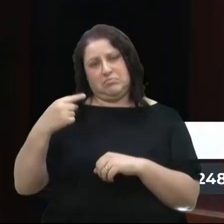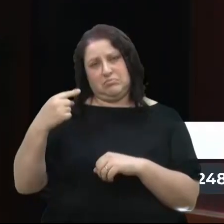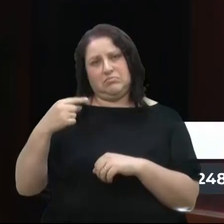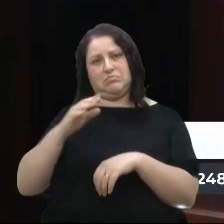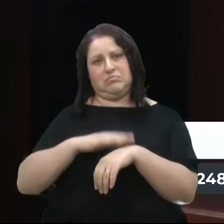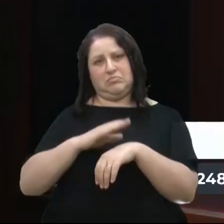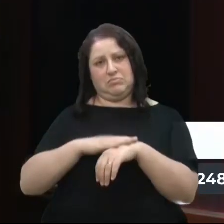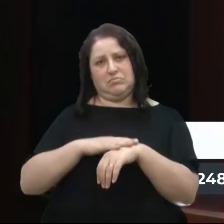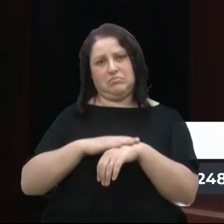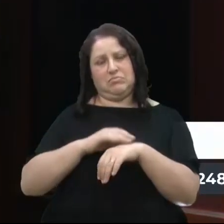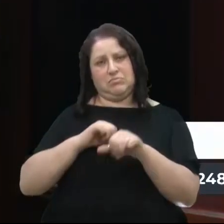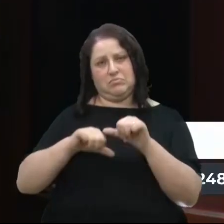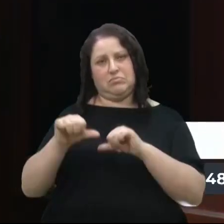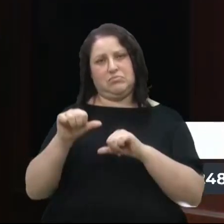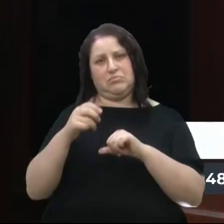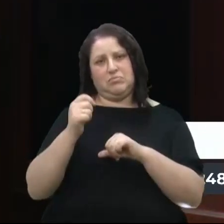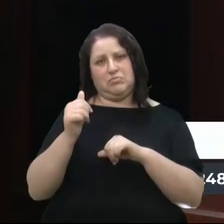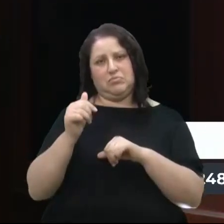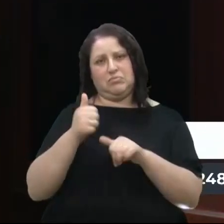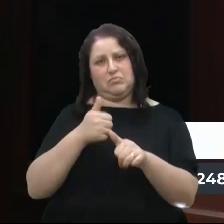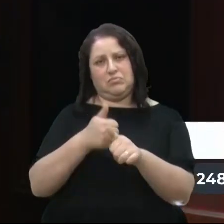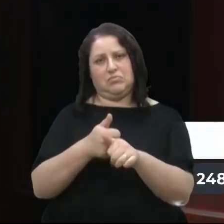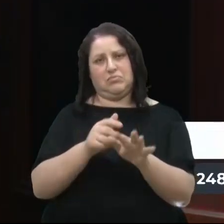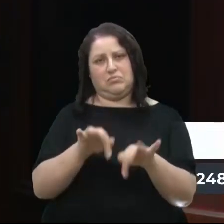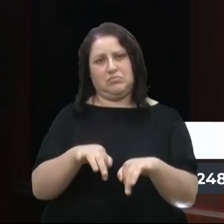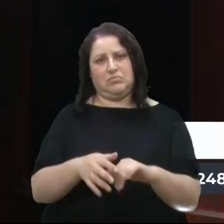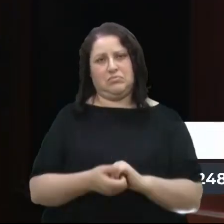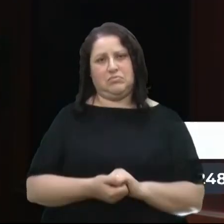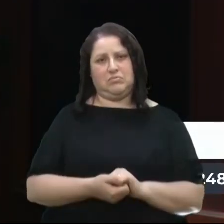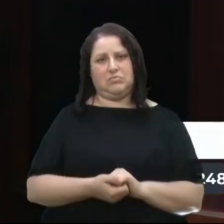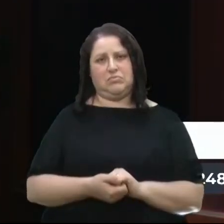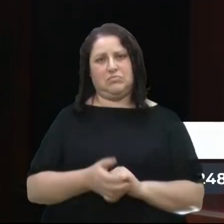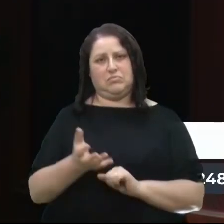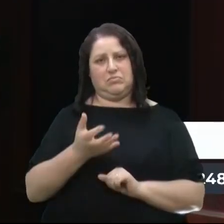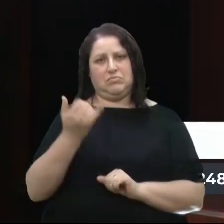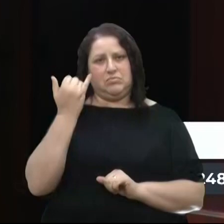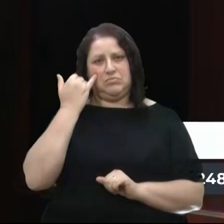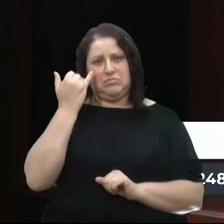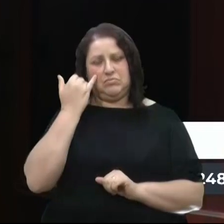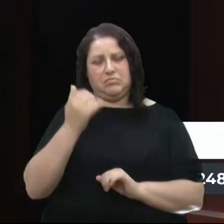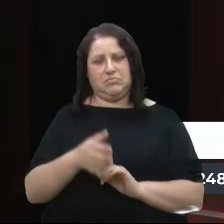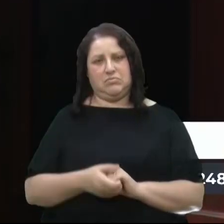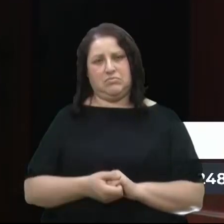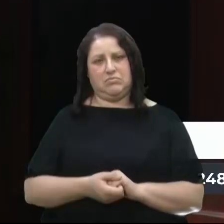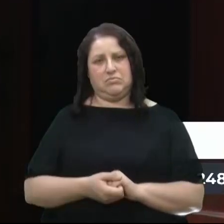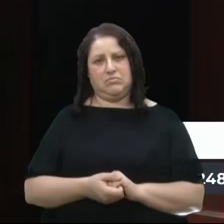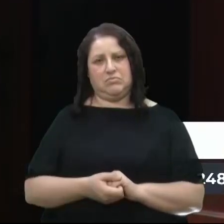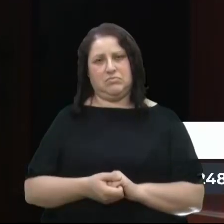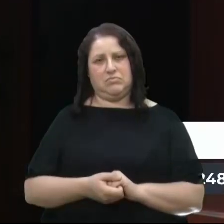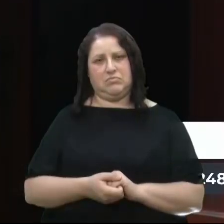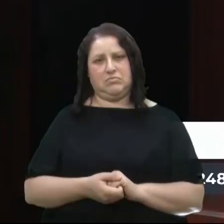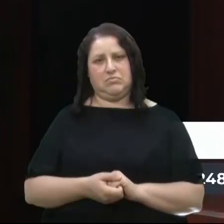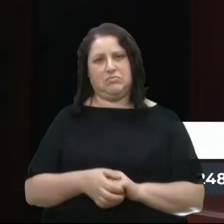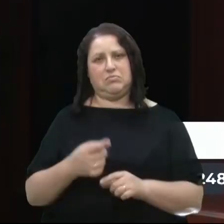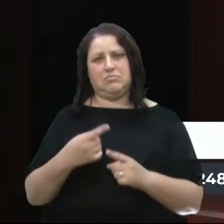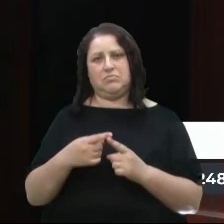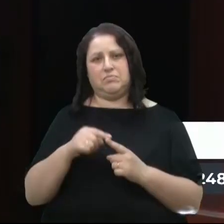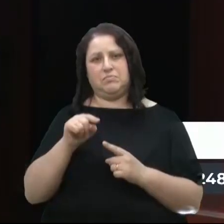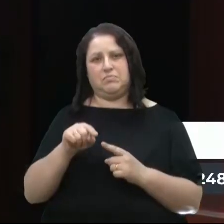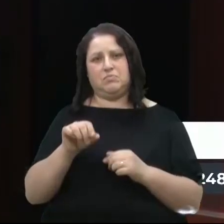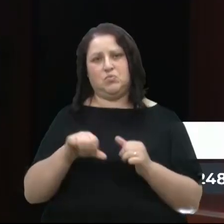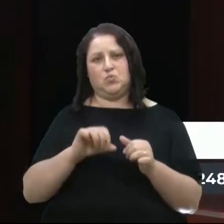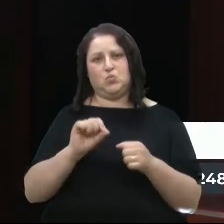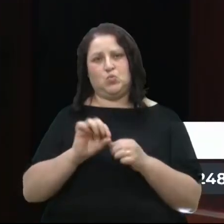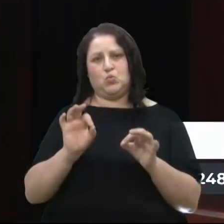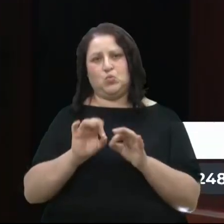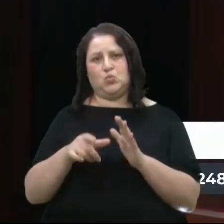alteração de designação está quase em fase de conclusão. Então, eu gostaria de saber informações e por que isso não foi